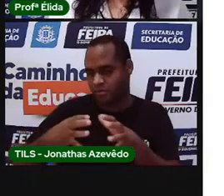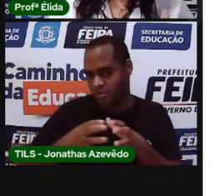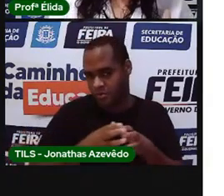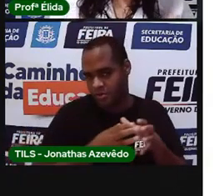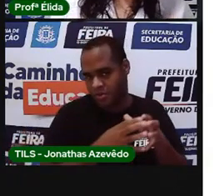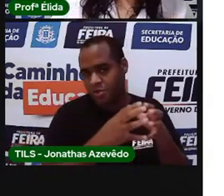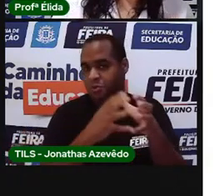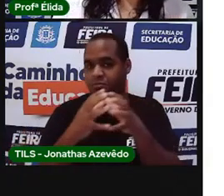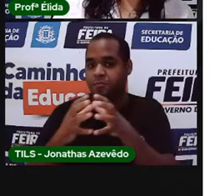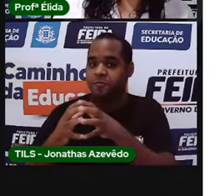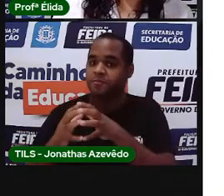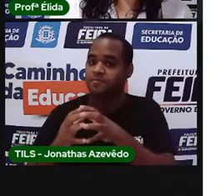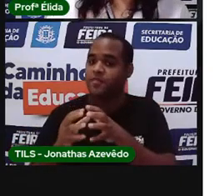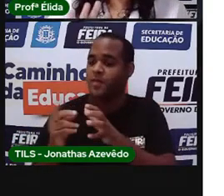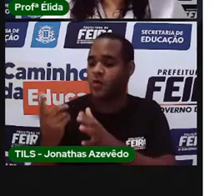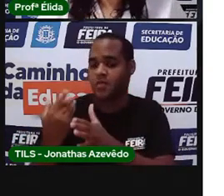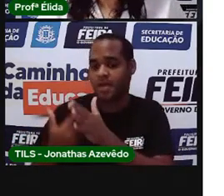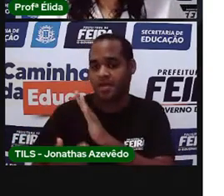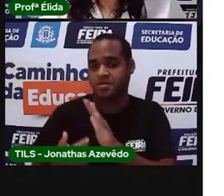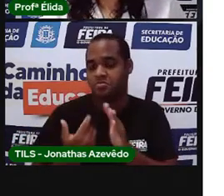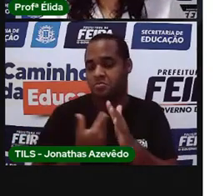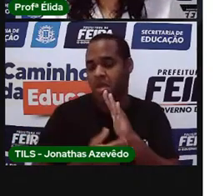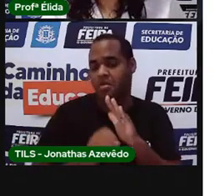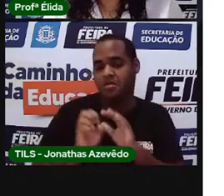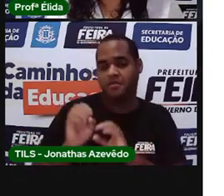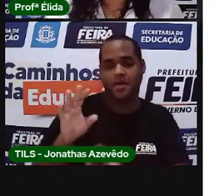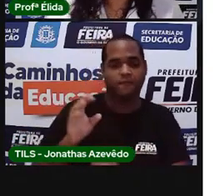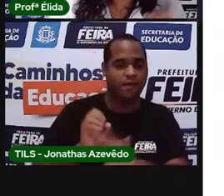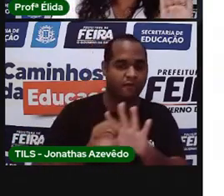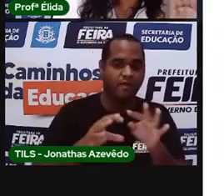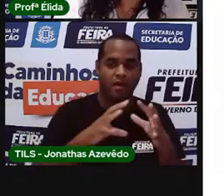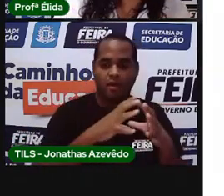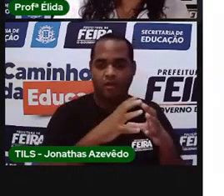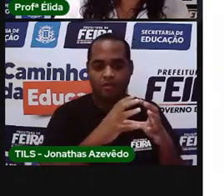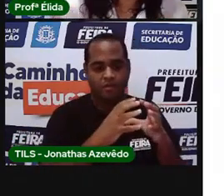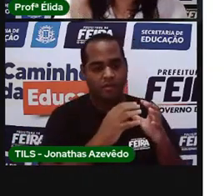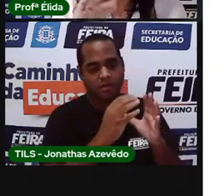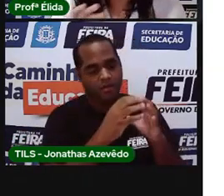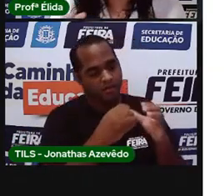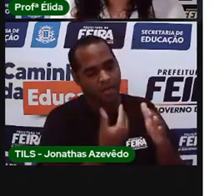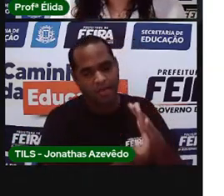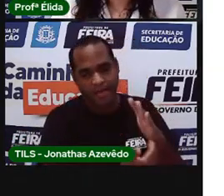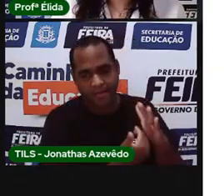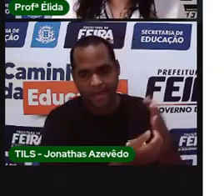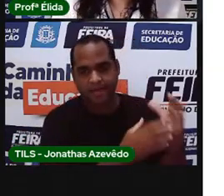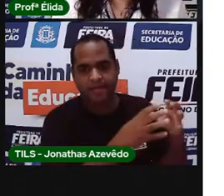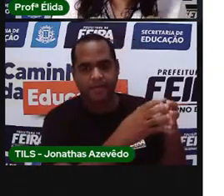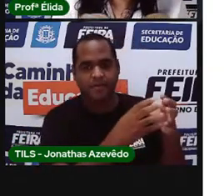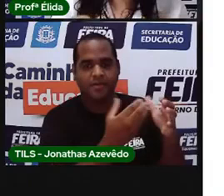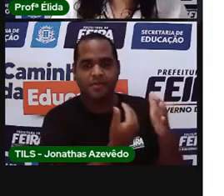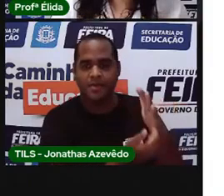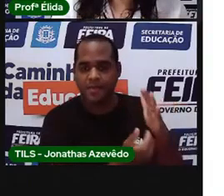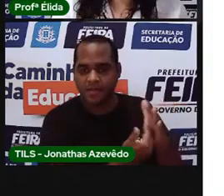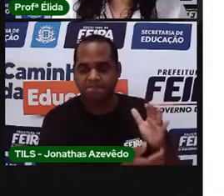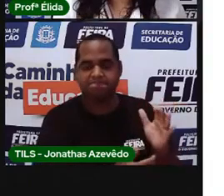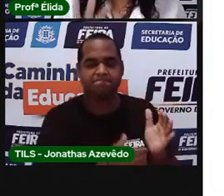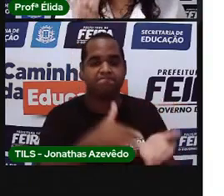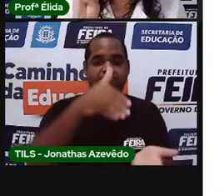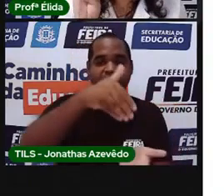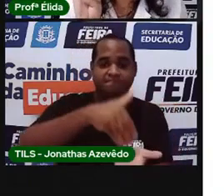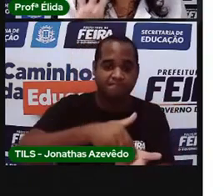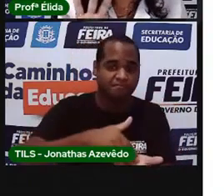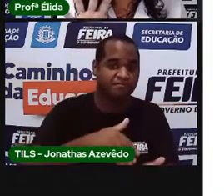E o time vai perdendo, vai saindo do campeonato. Vai perdendo, vai saindo. No final,